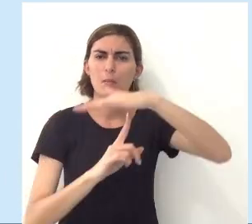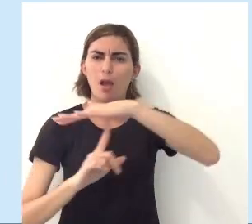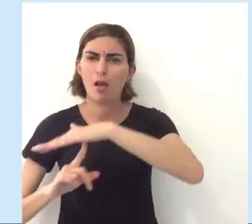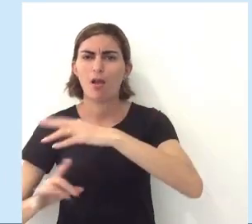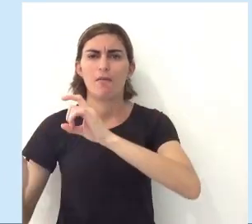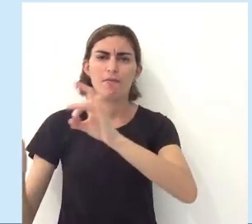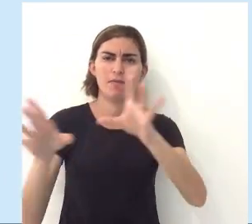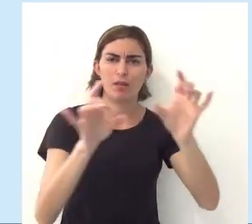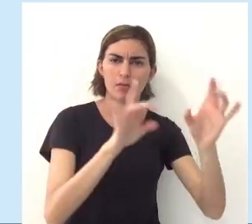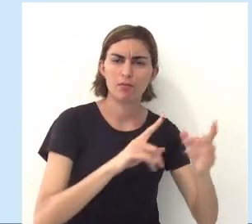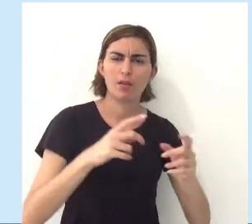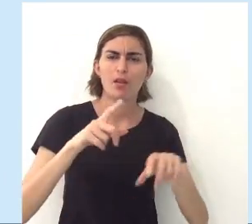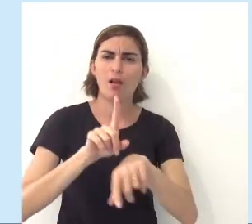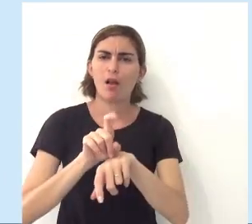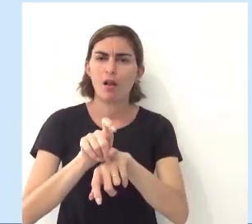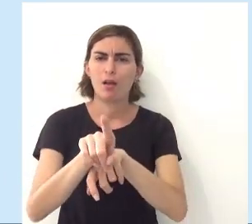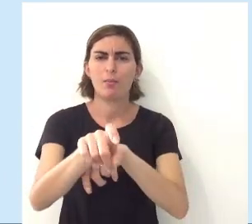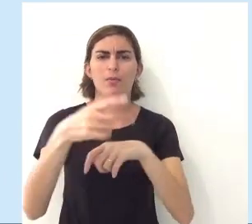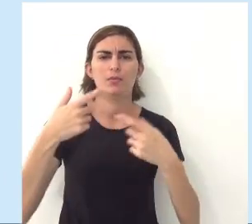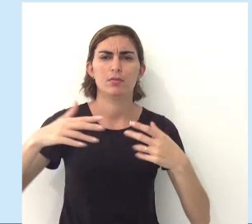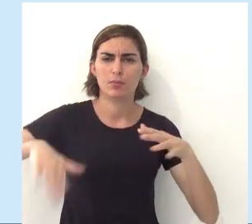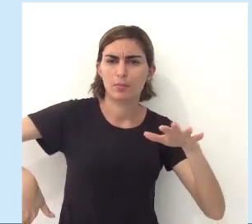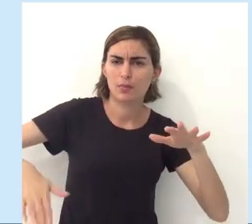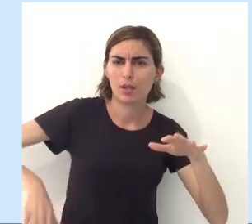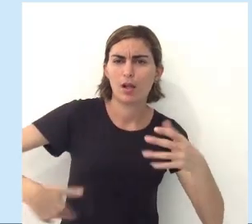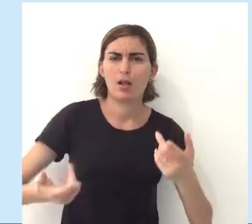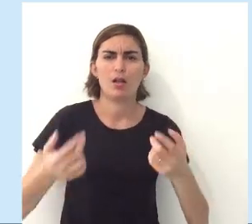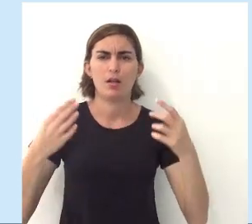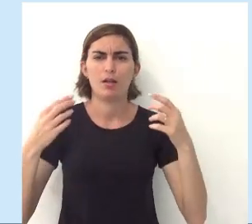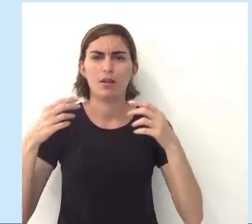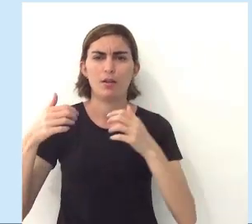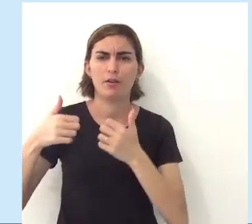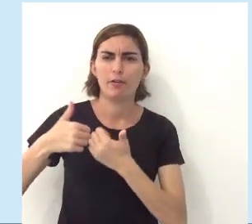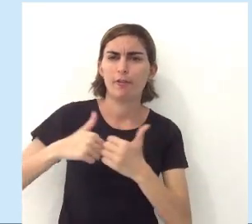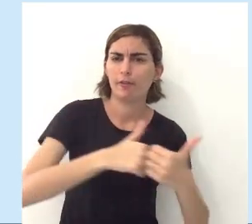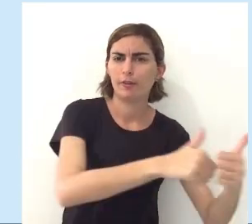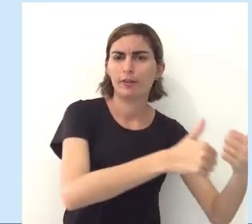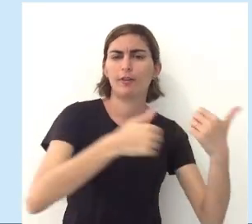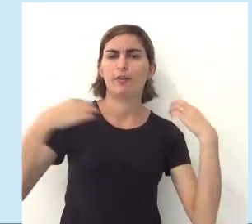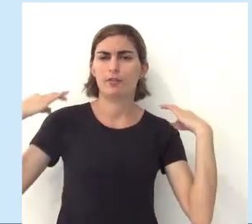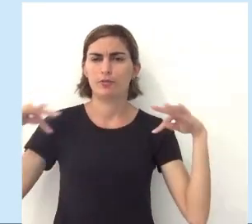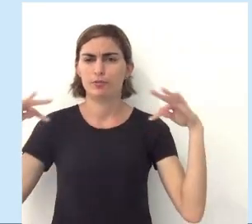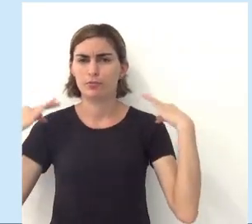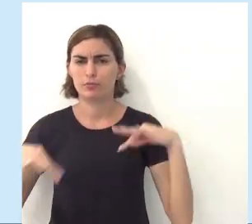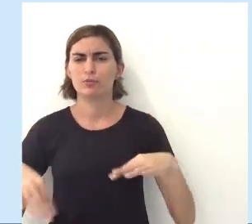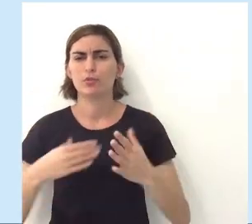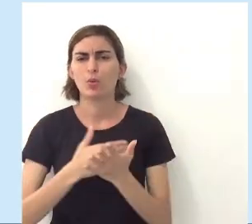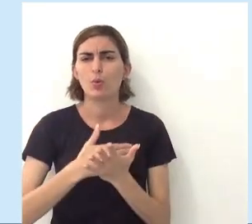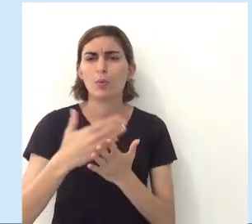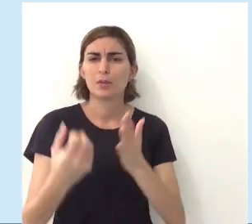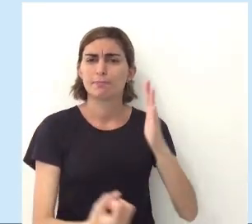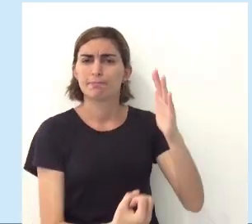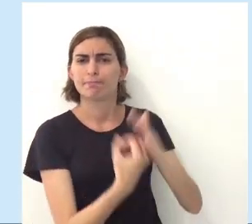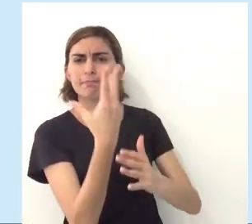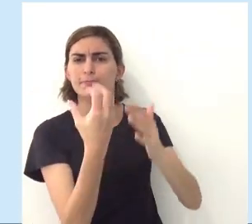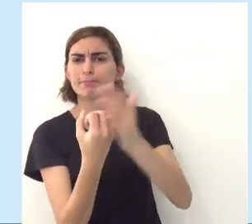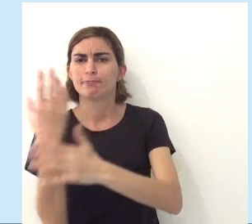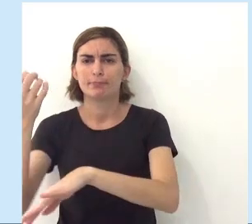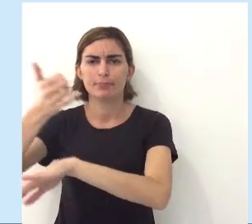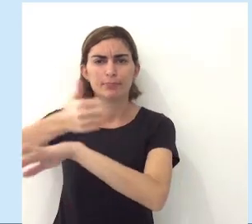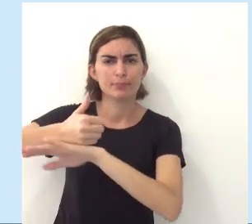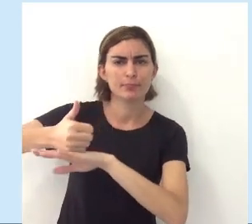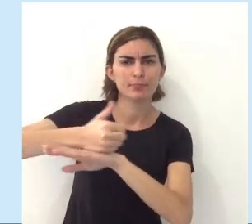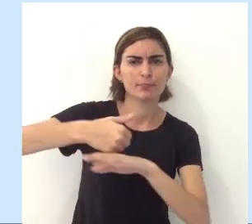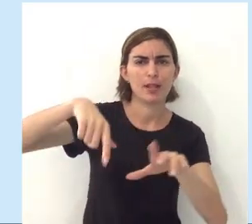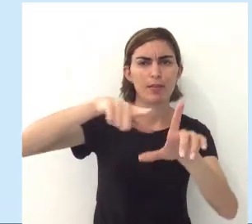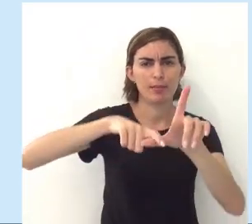barraqueiros, tá, pessoas vendendo camarão na praia, por exemplo, ou guias turísticos, tá, quando você começa a criar essas